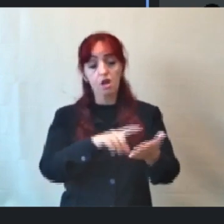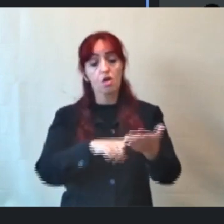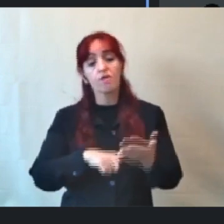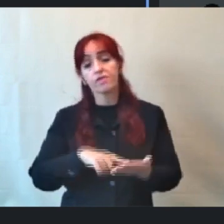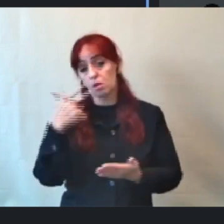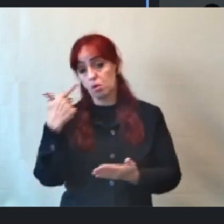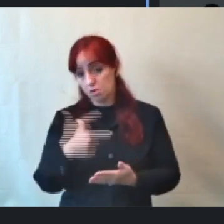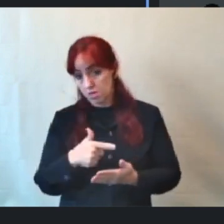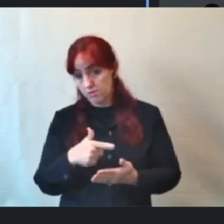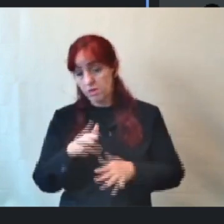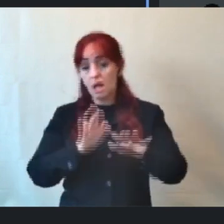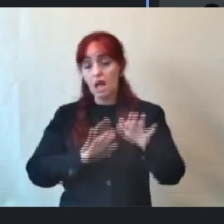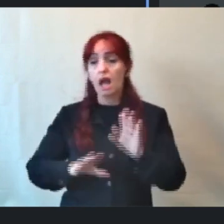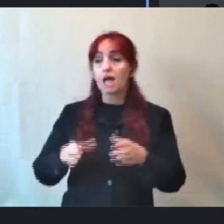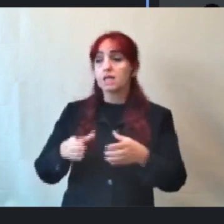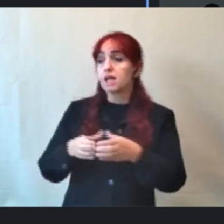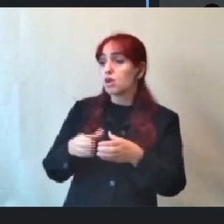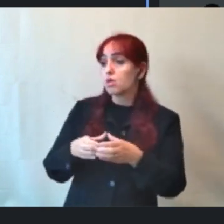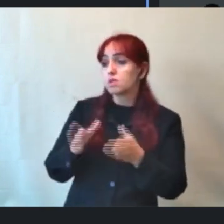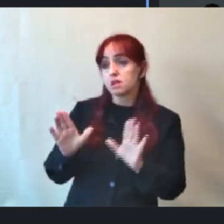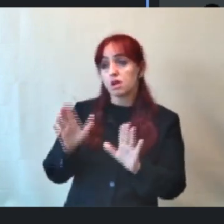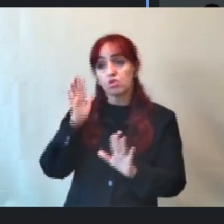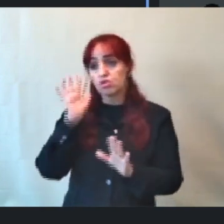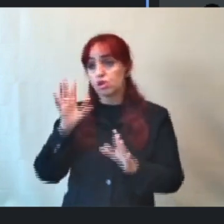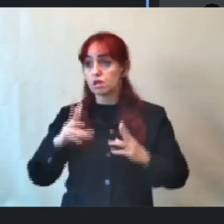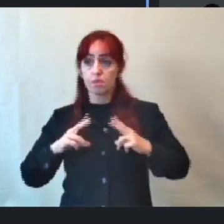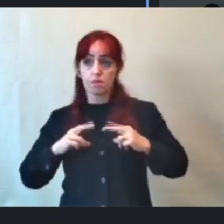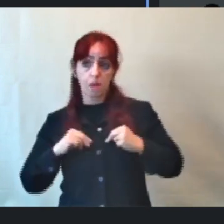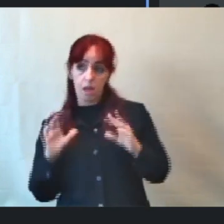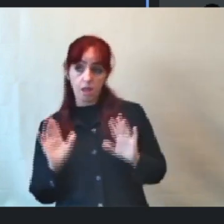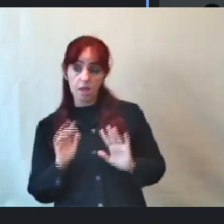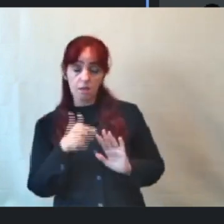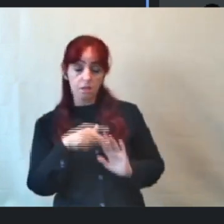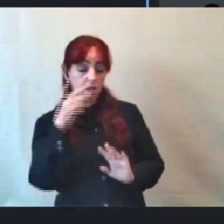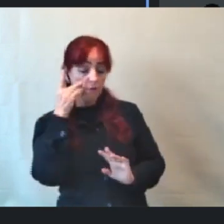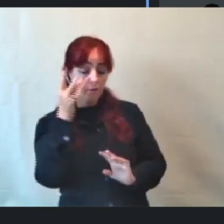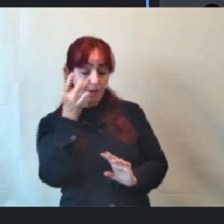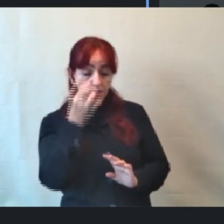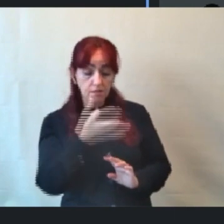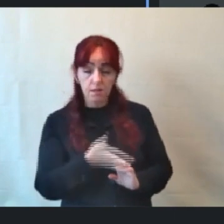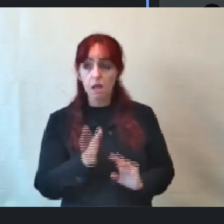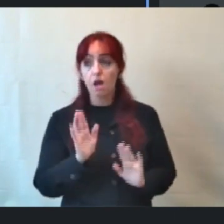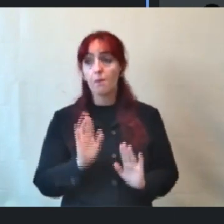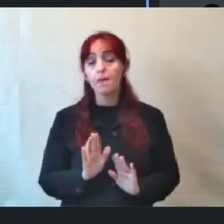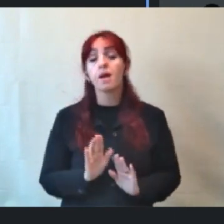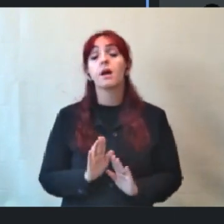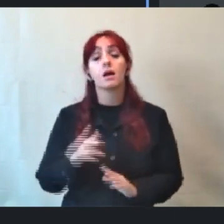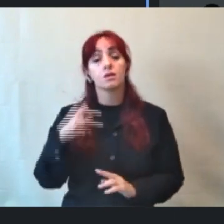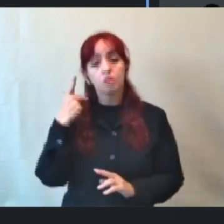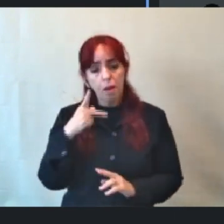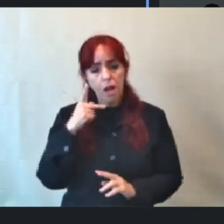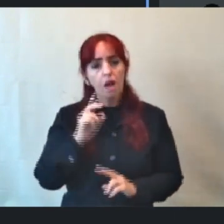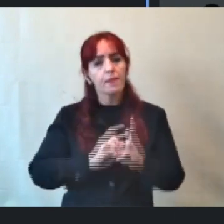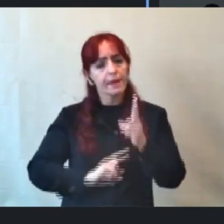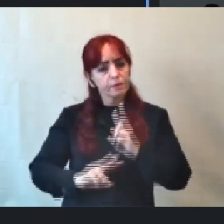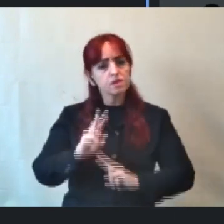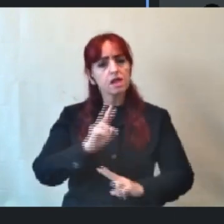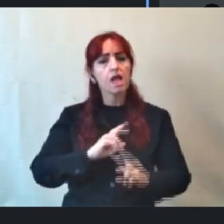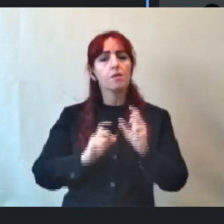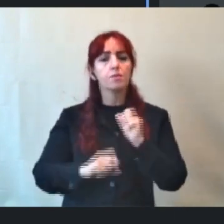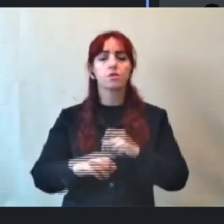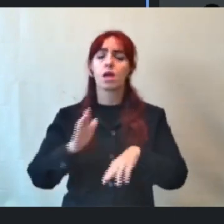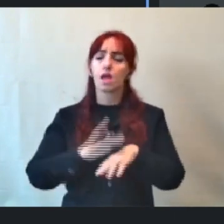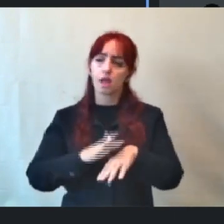comissão ache que não mereça essa gentileza toda, né, mas o parlamento sempre foi mais